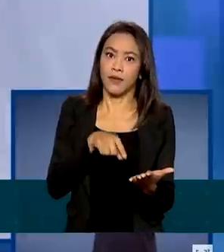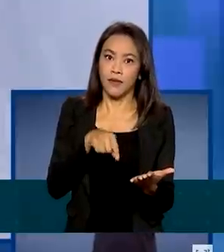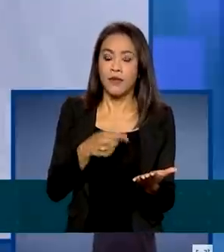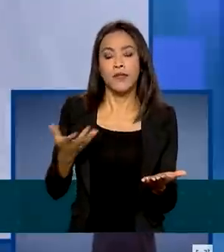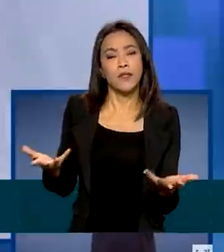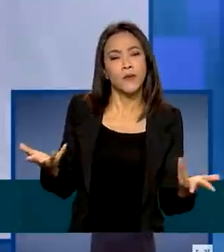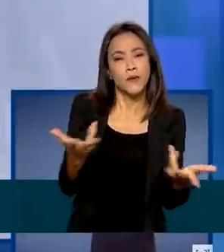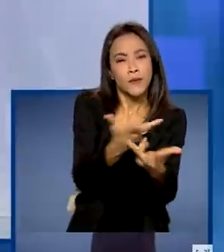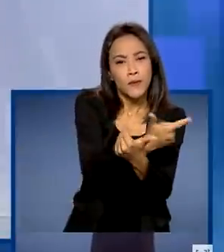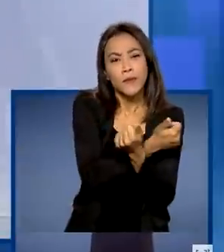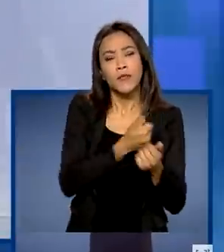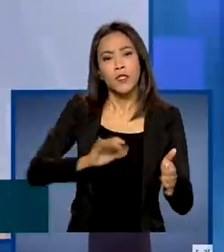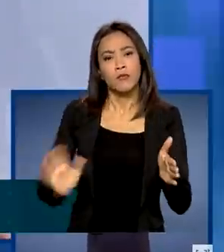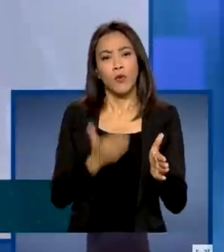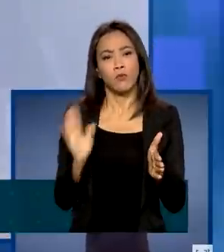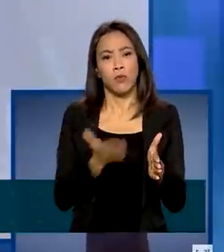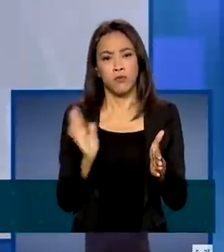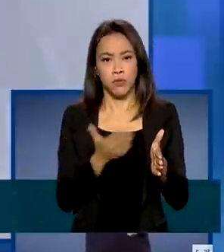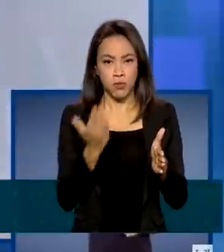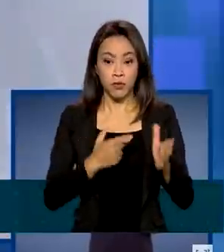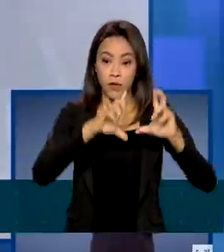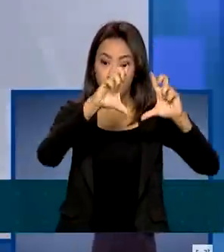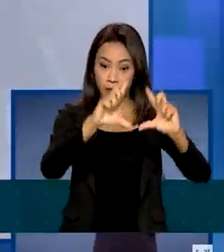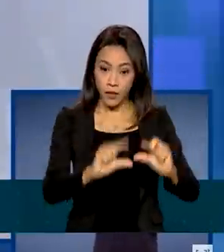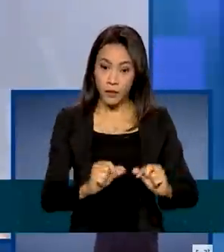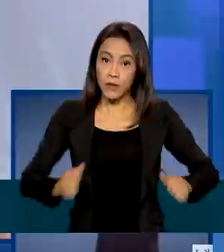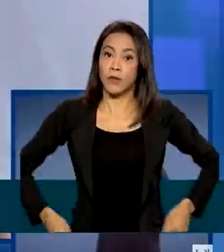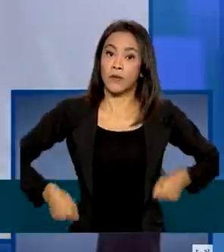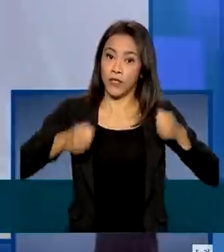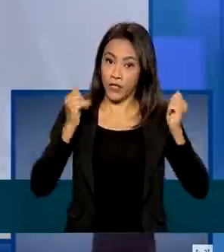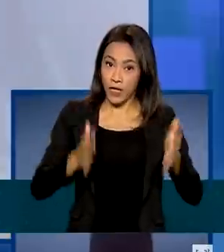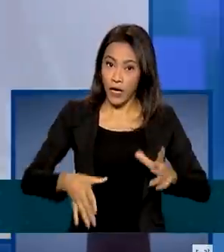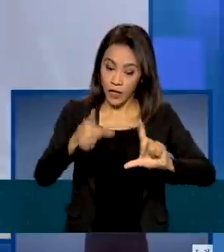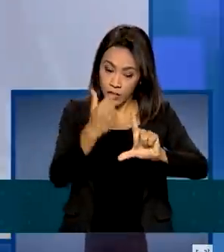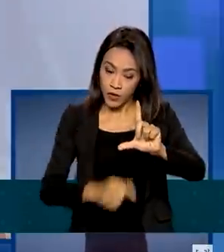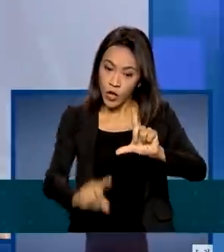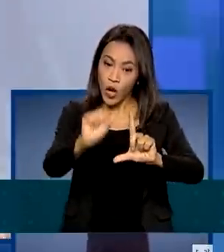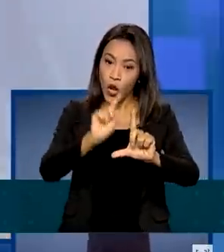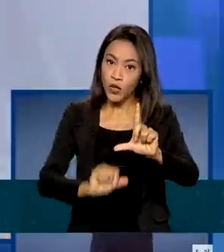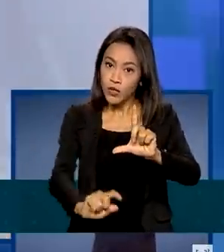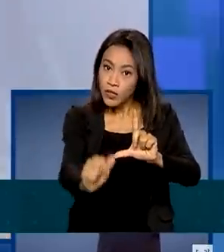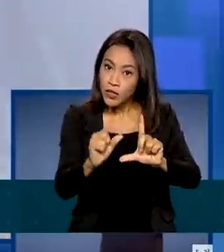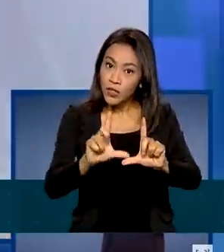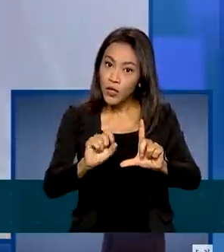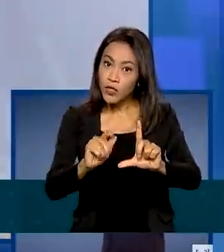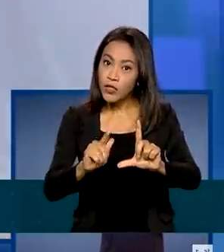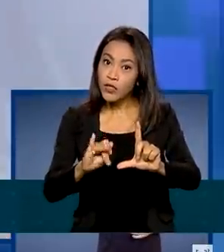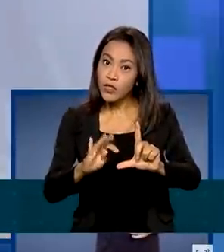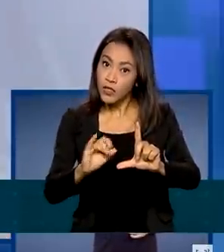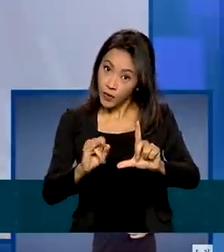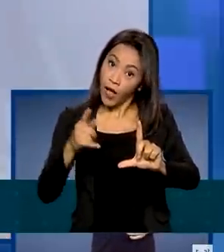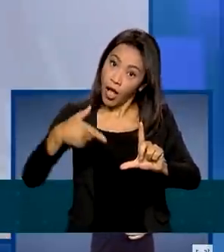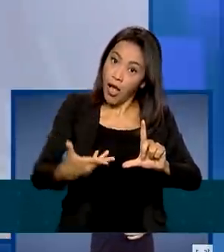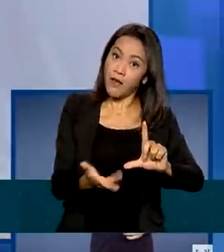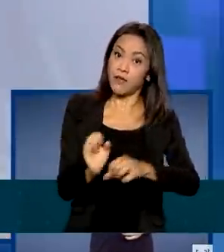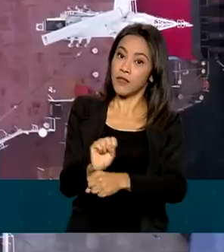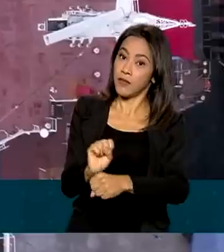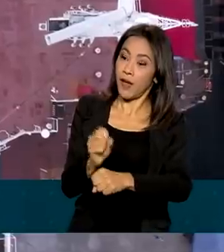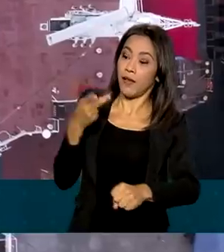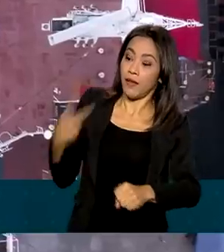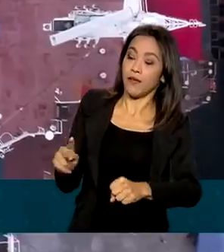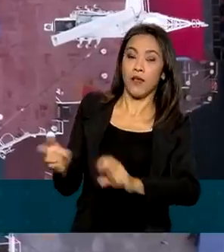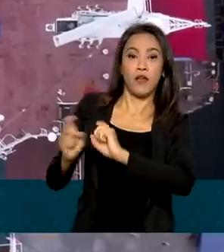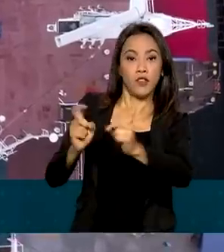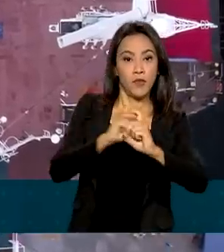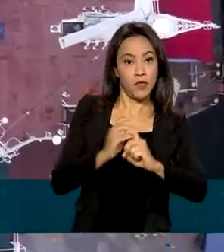eficiência e produtividade, com redução de custos logísticos e para toda a cadeia produtiva. É isso que se espera dessa concessão.